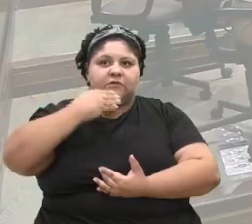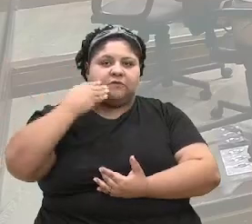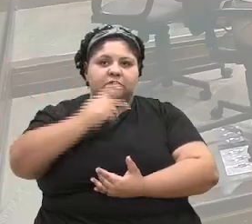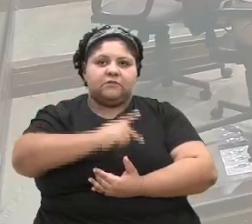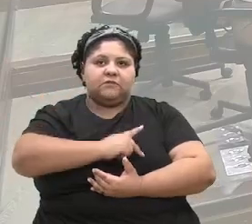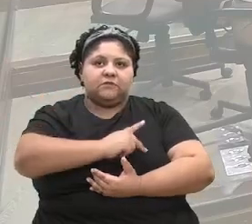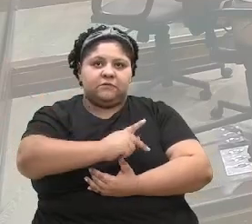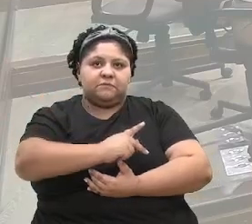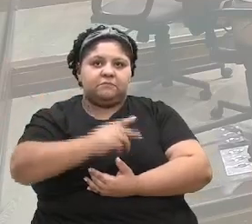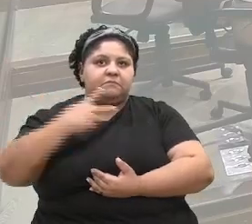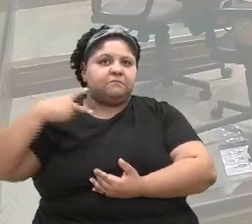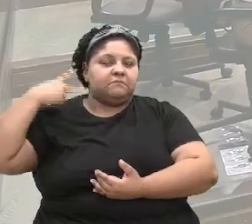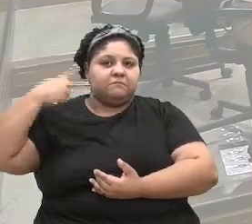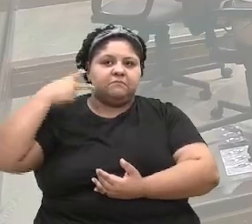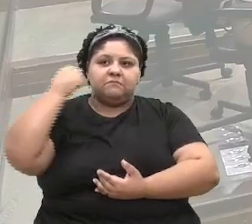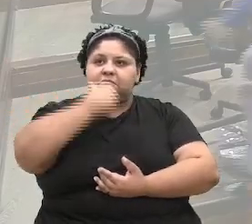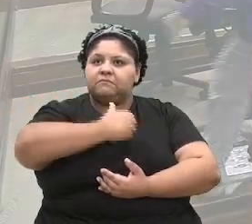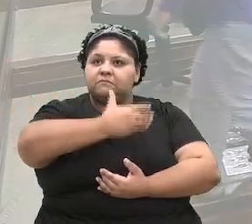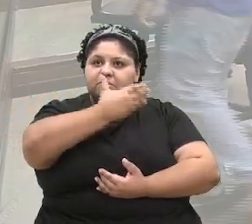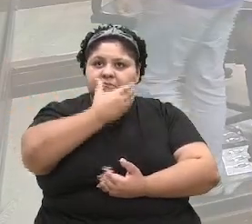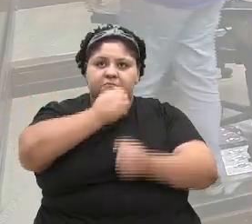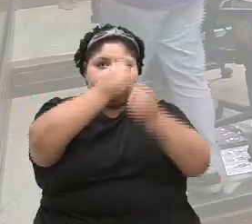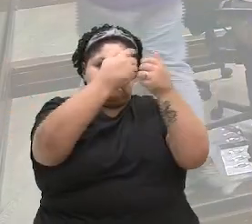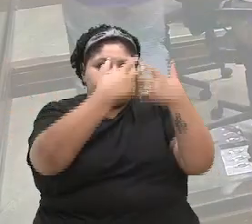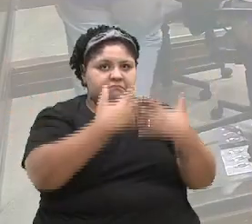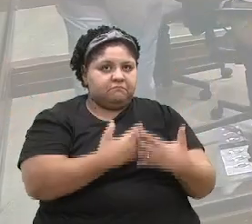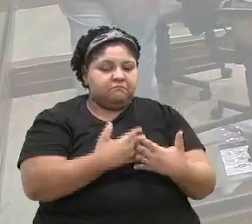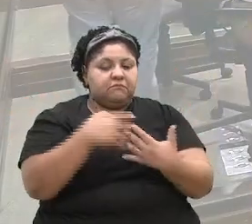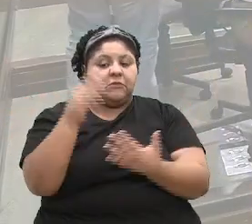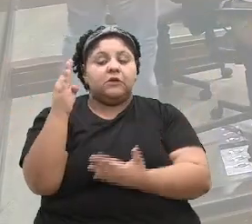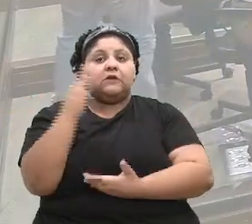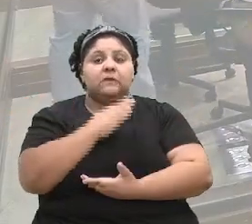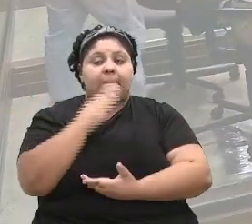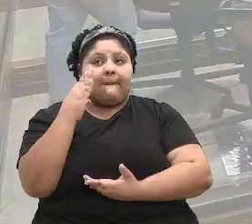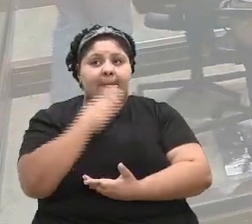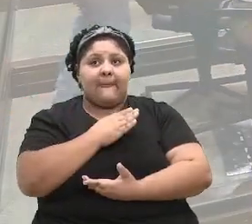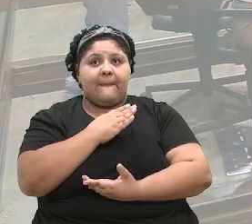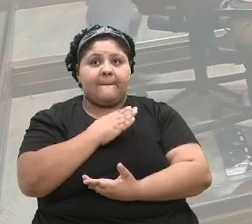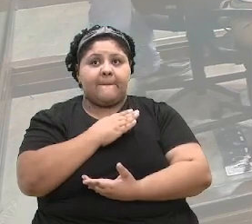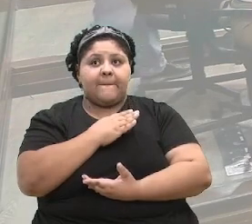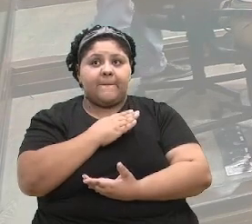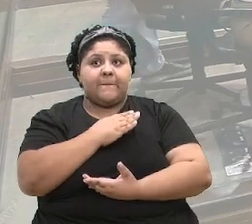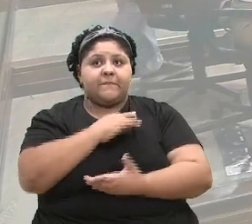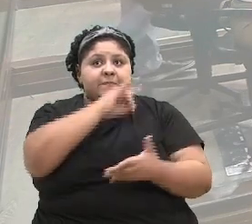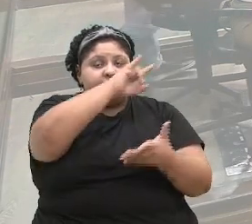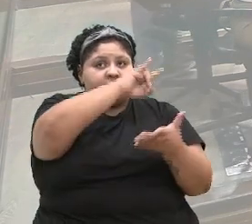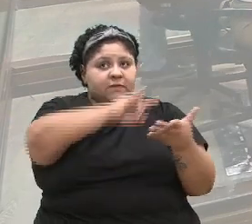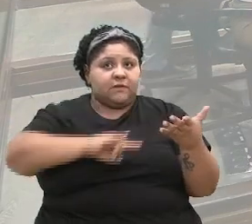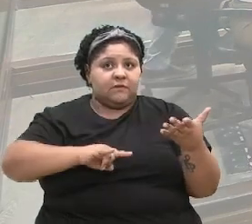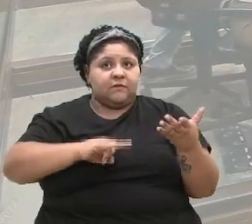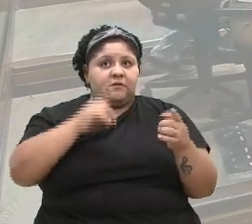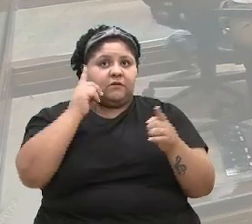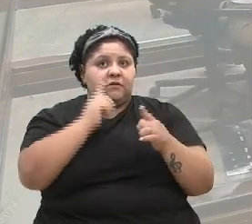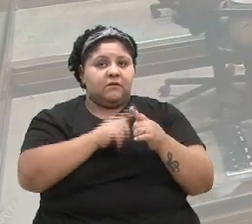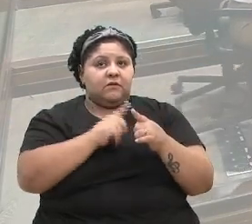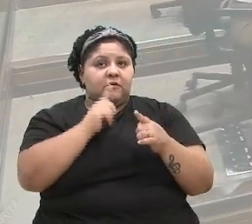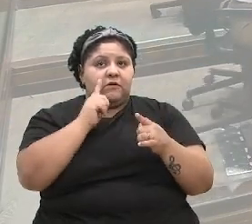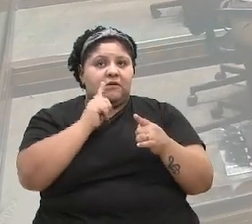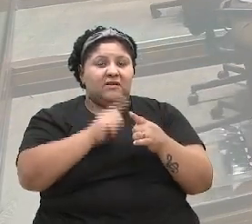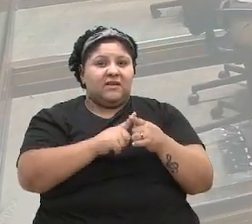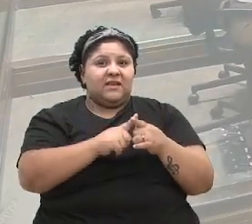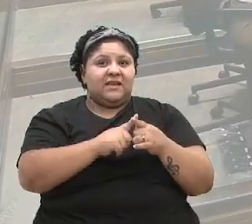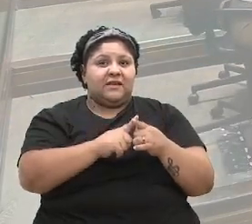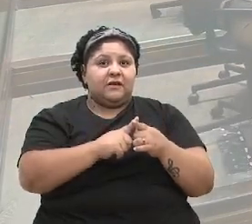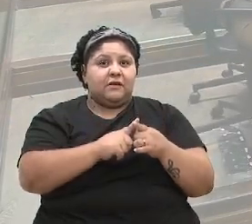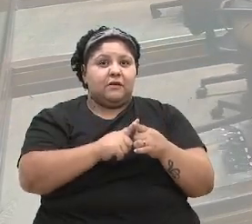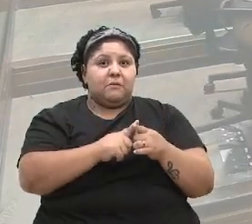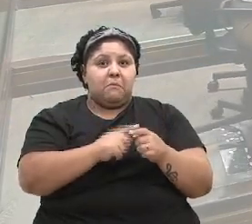Presidente, senhoras e senhores vereadores, justifica-se o regime de urgência dessa moção de contrariedade por se tratar de caso com risco de vida